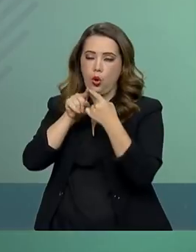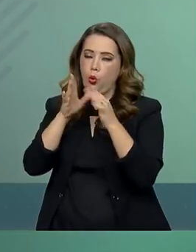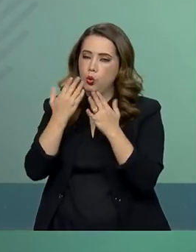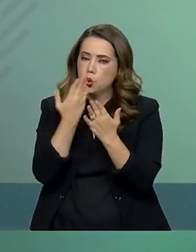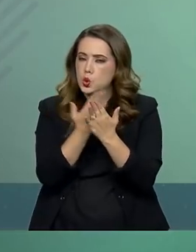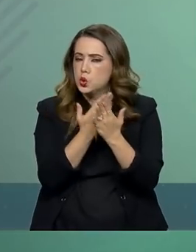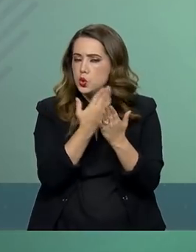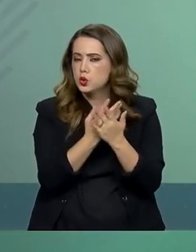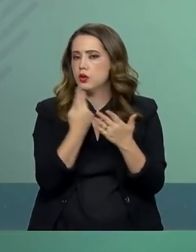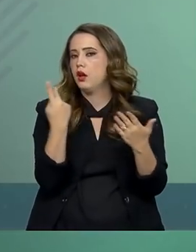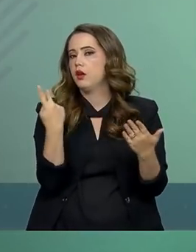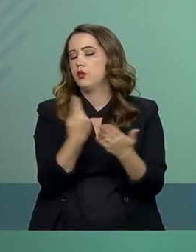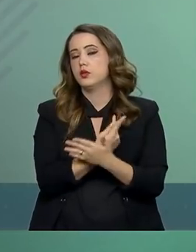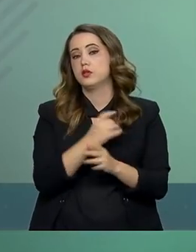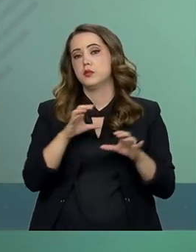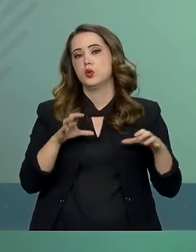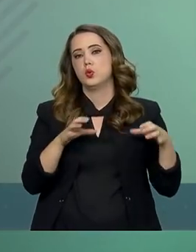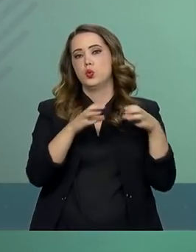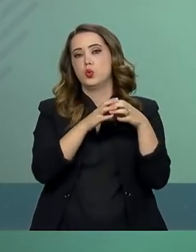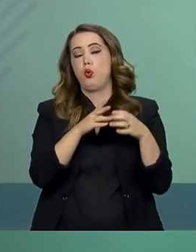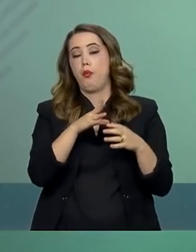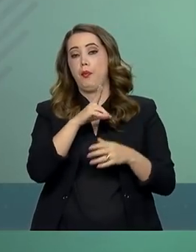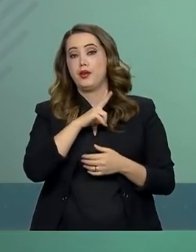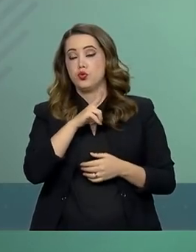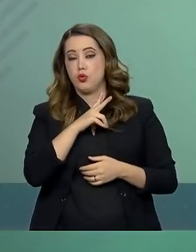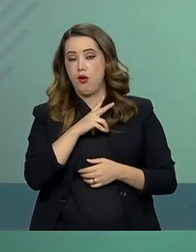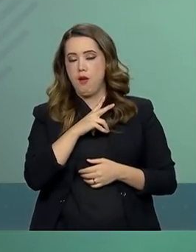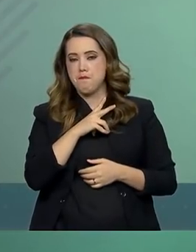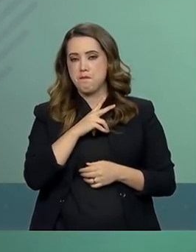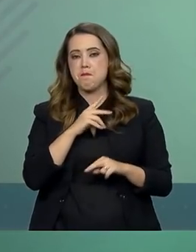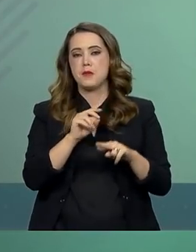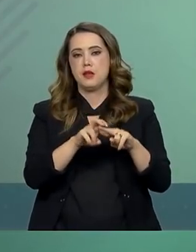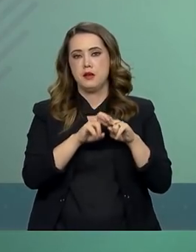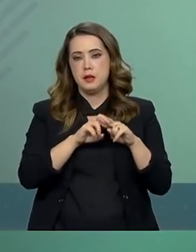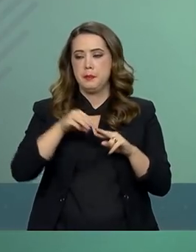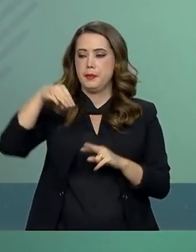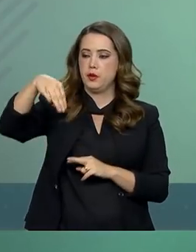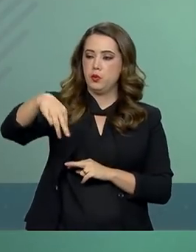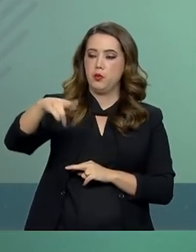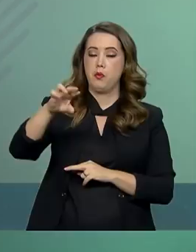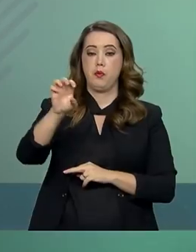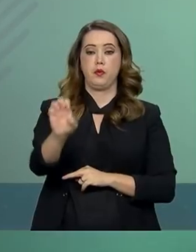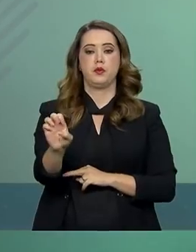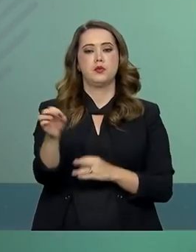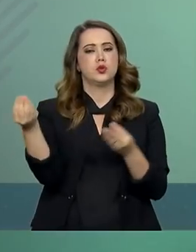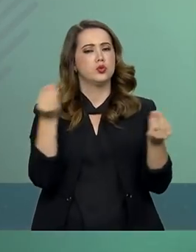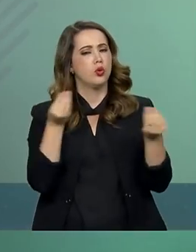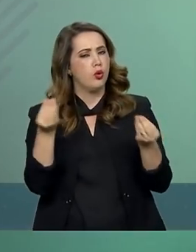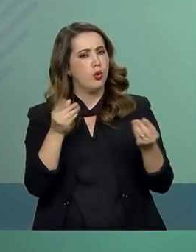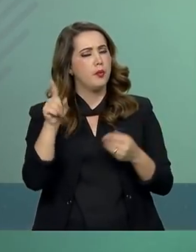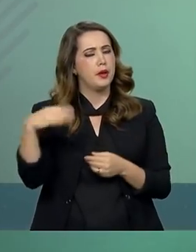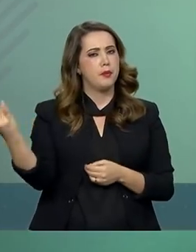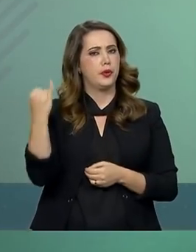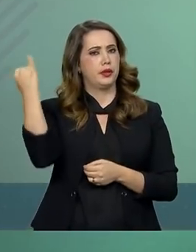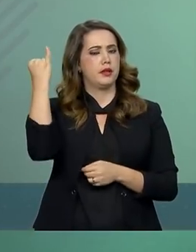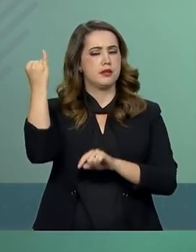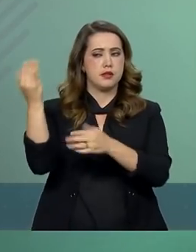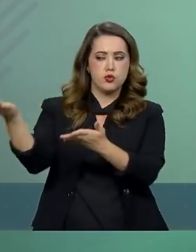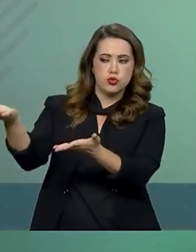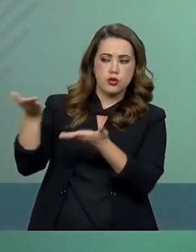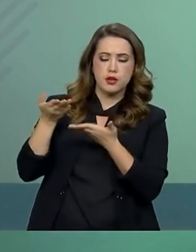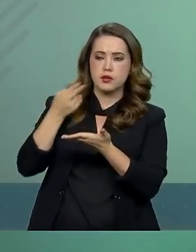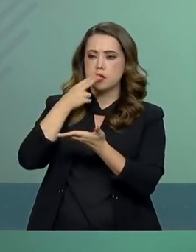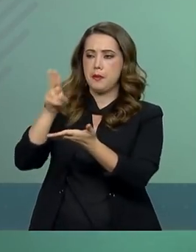realizado pela assessoria pessoal e pelo MRE sobre a conveniência ou não de